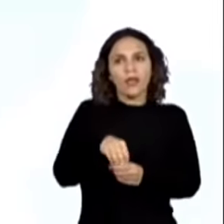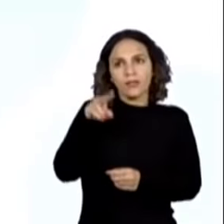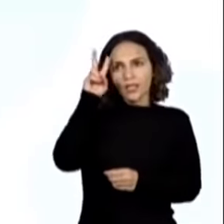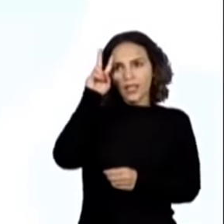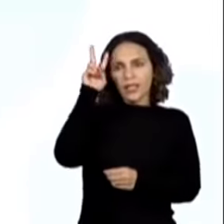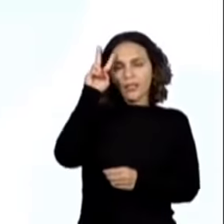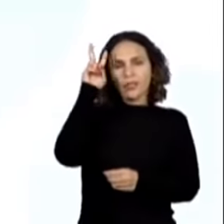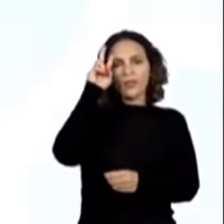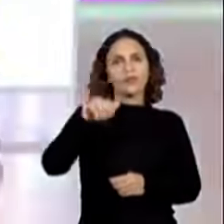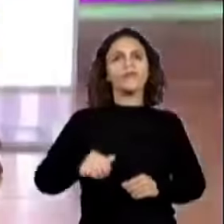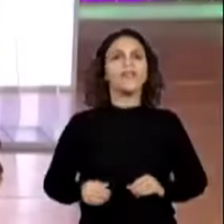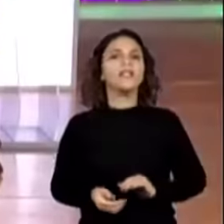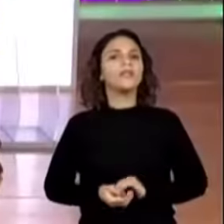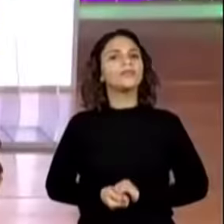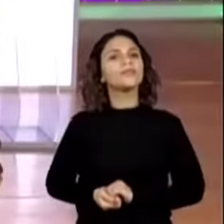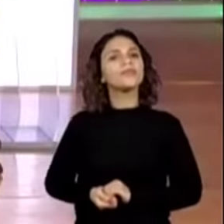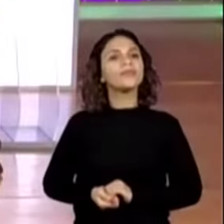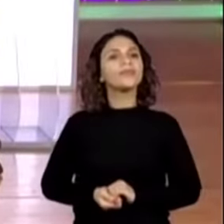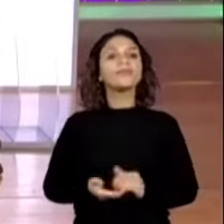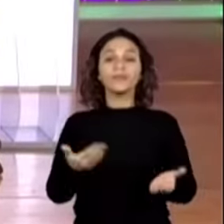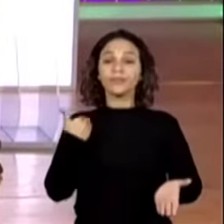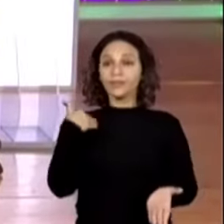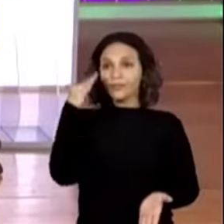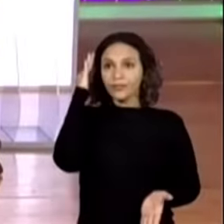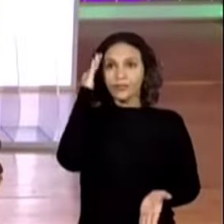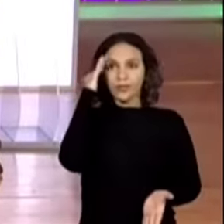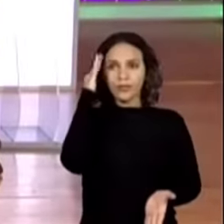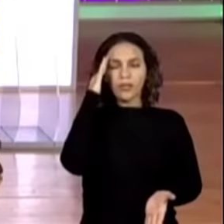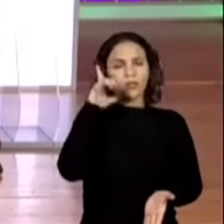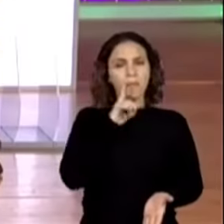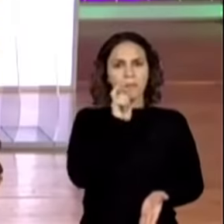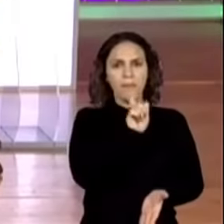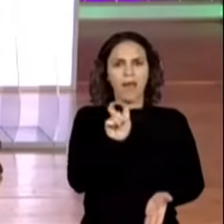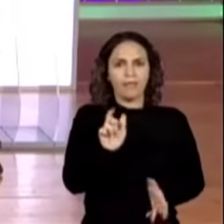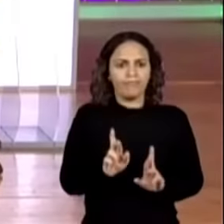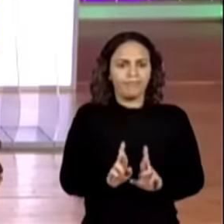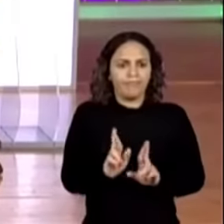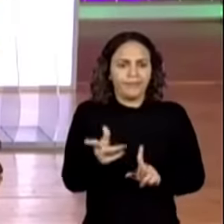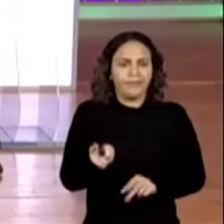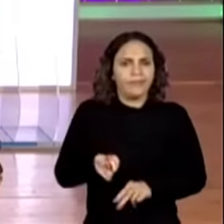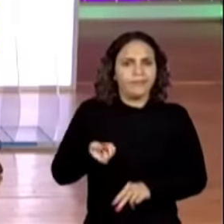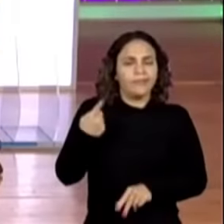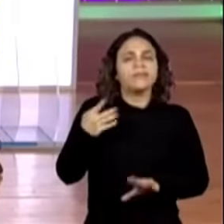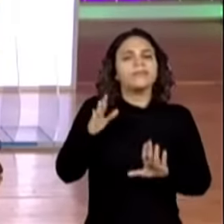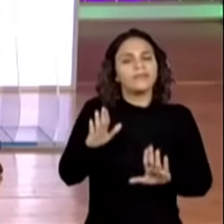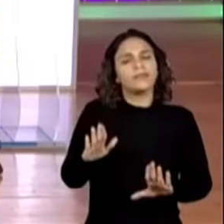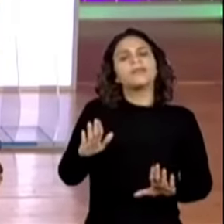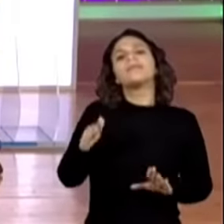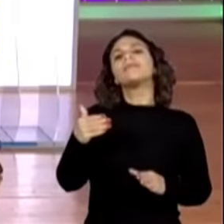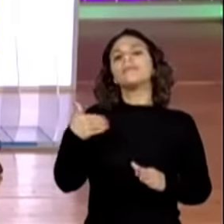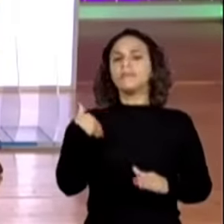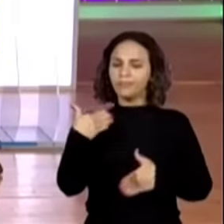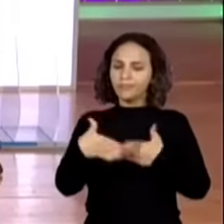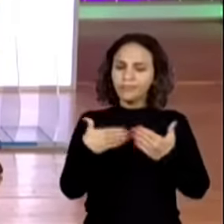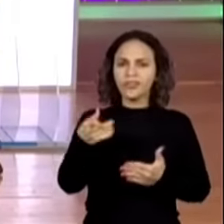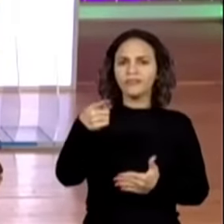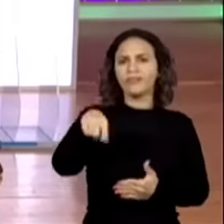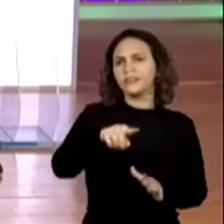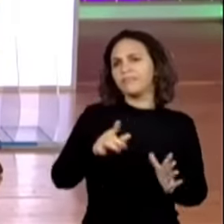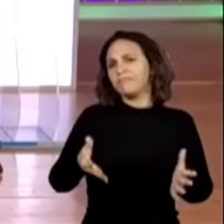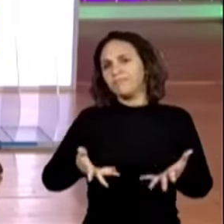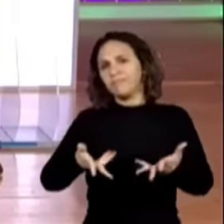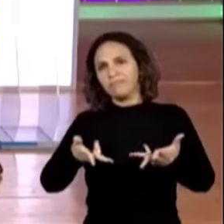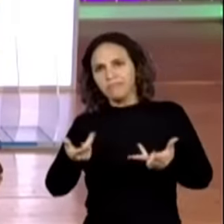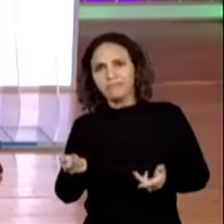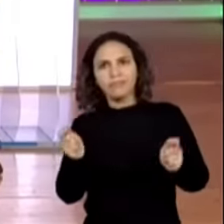sei que tem muita palavra diferente aqui, mas que nós vamos desenrolar, porque vocês são demais, eu sei que